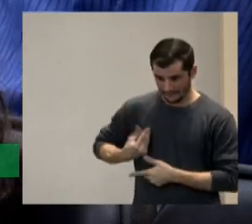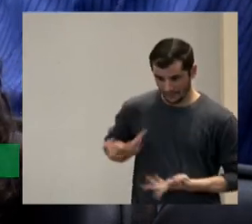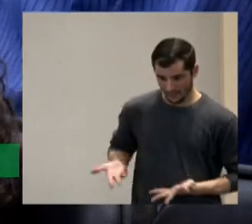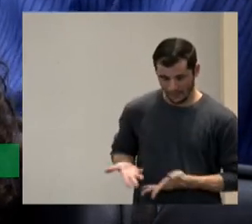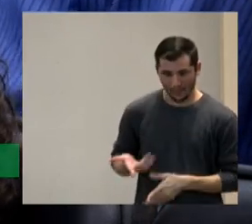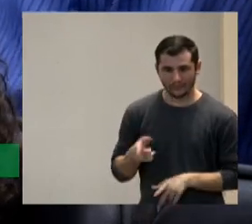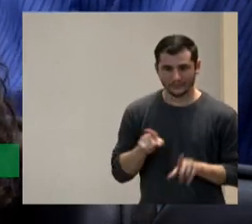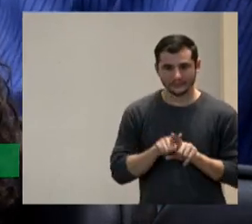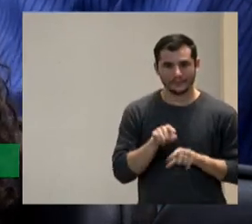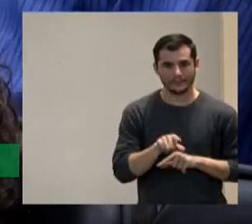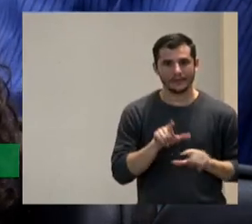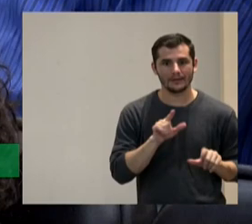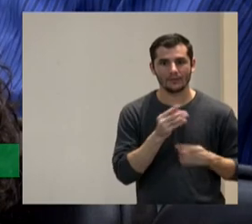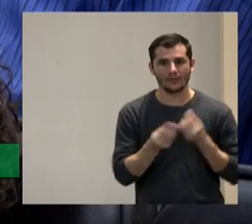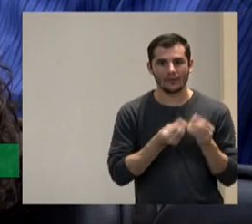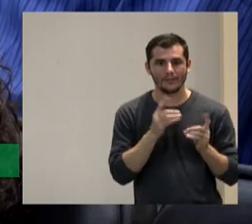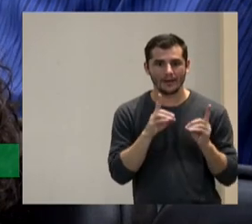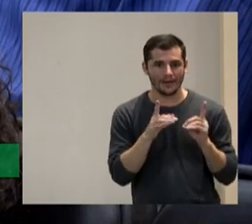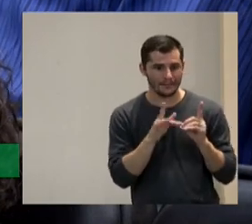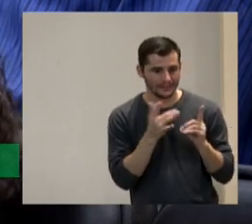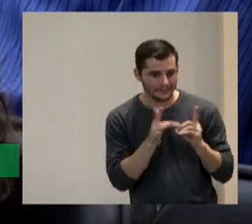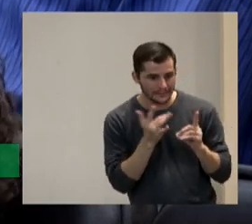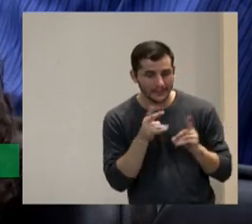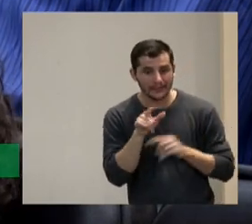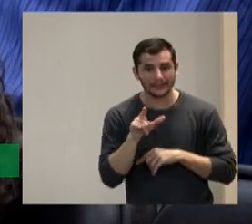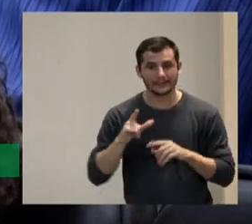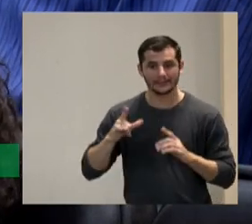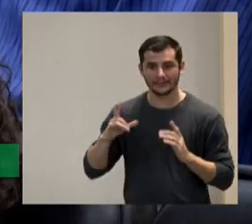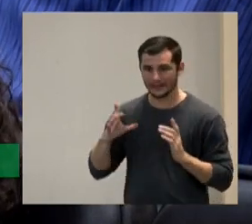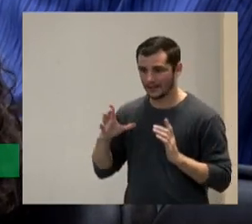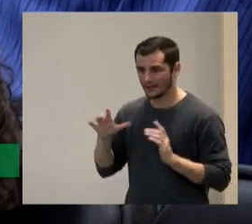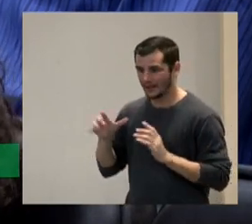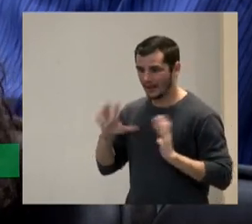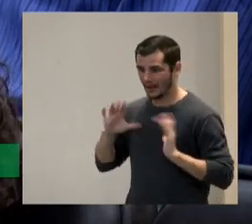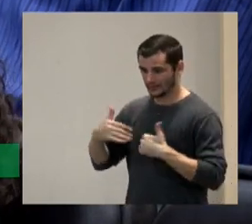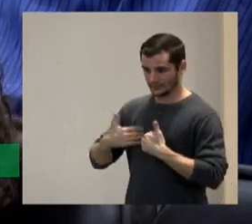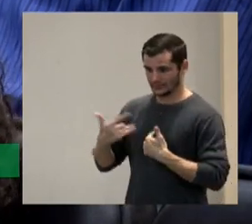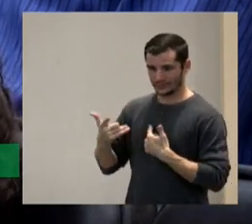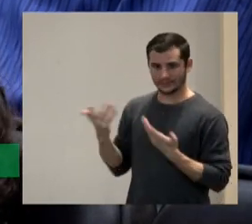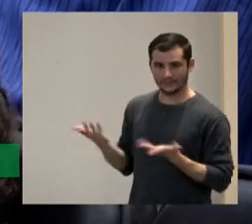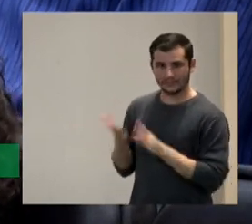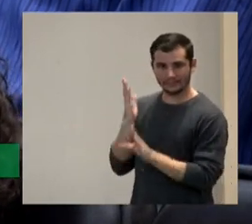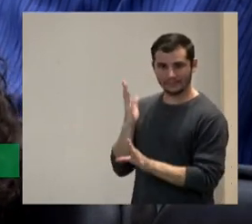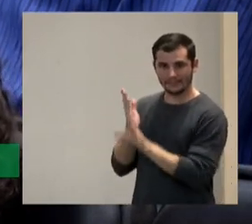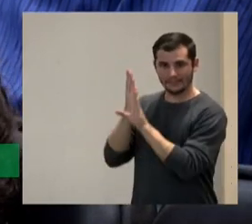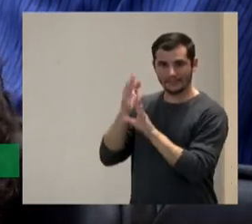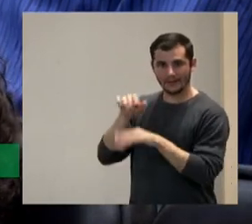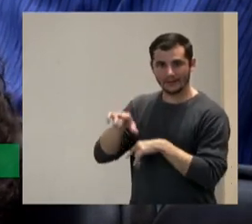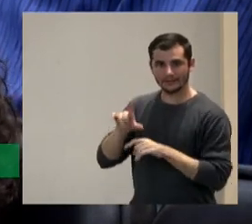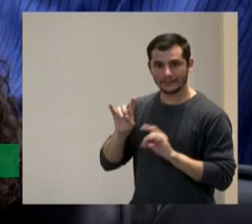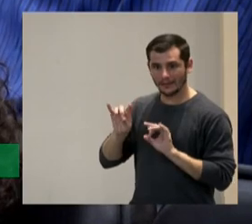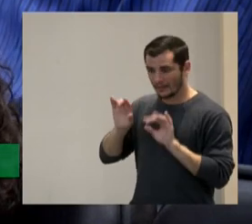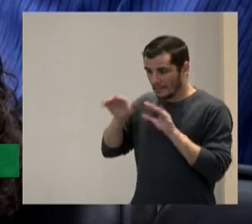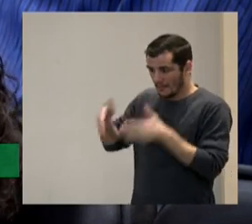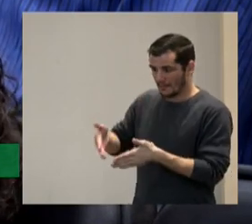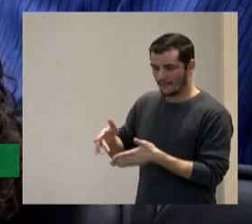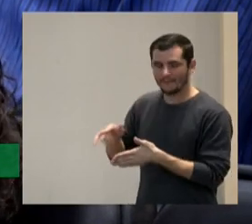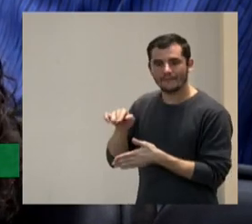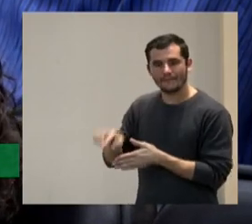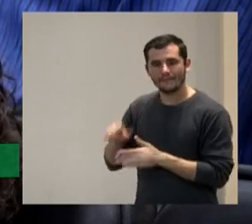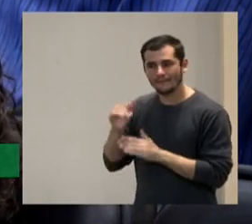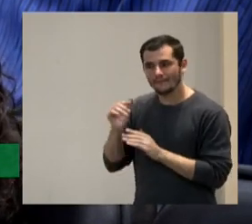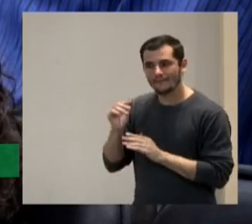autista recém-diagnosticado aqui com altas habilidades que tem hiperfoco em igualdade em equidade e liberdade